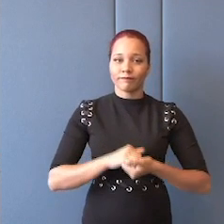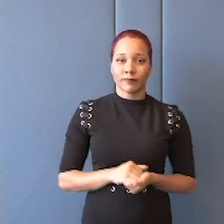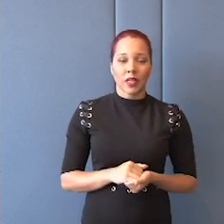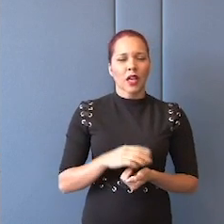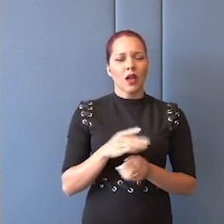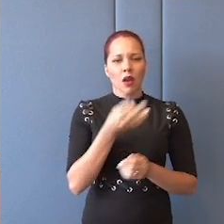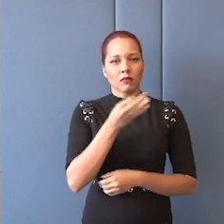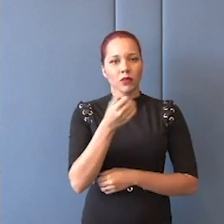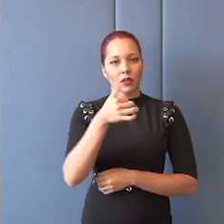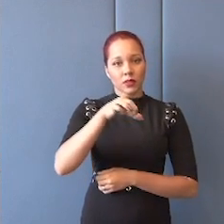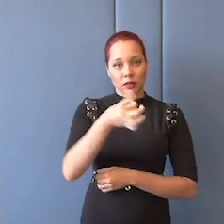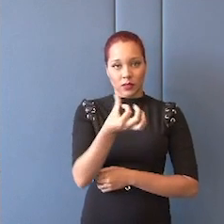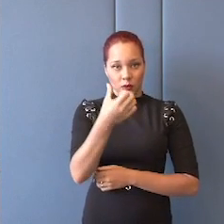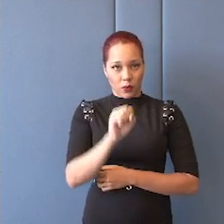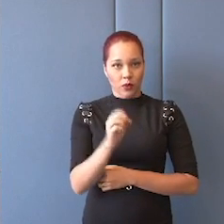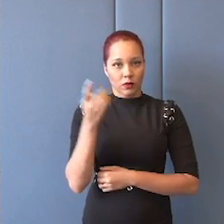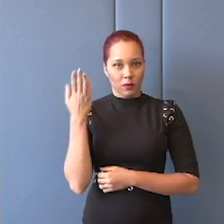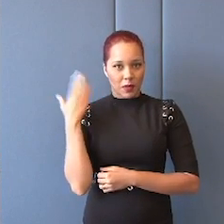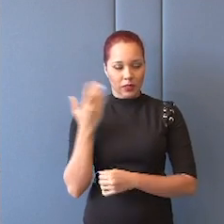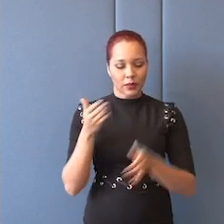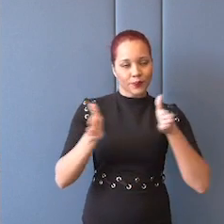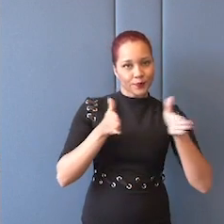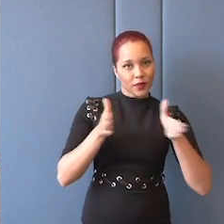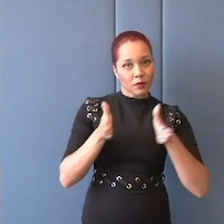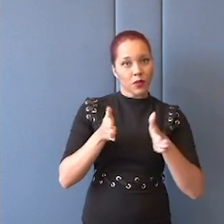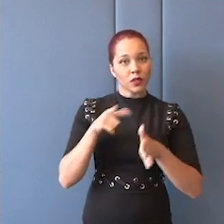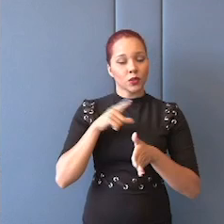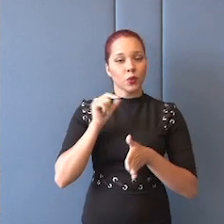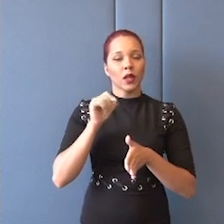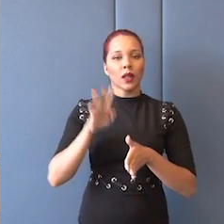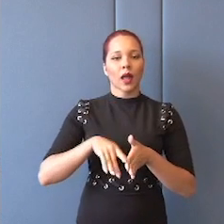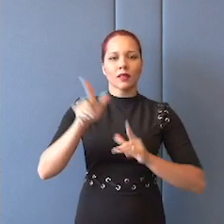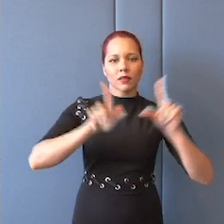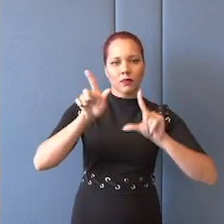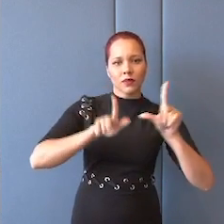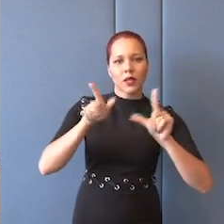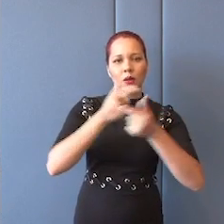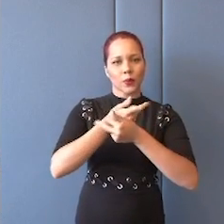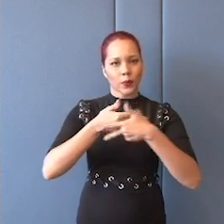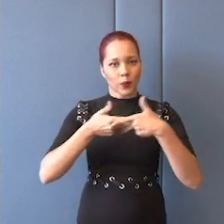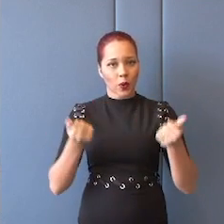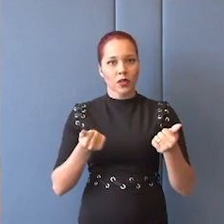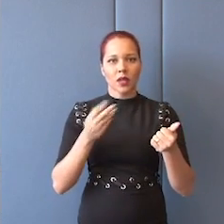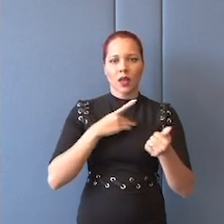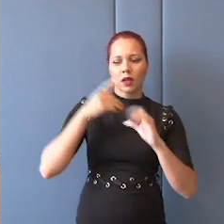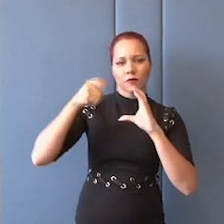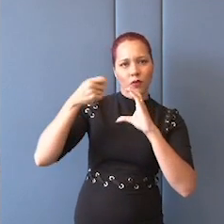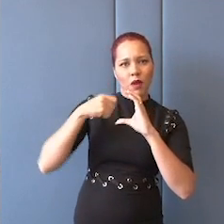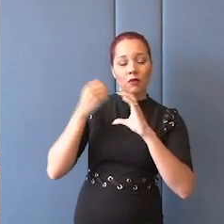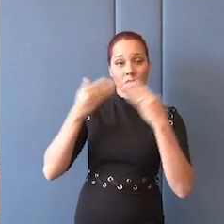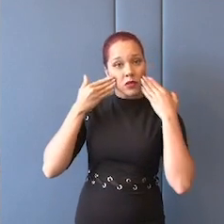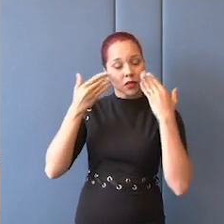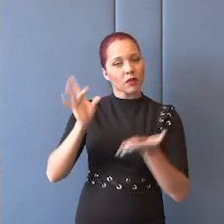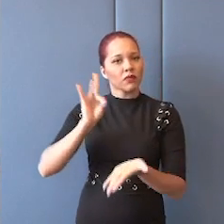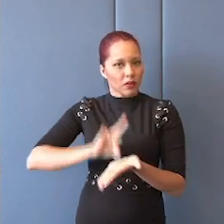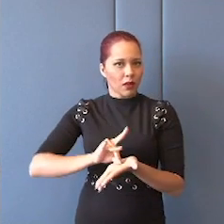1968, nessa época, a mídia, a grande mídia, reportava a realidade, de